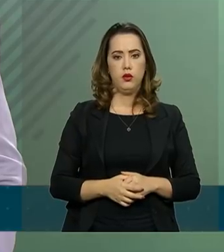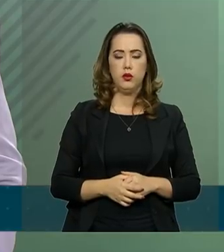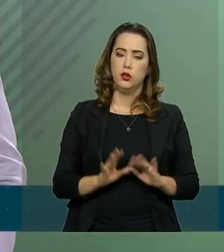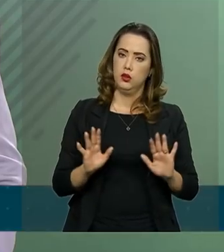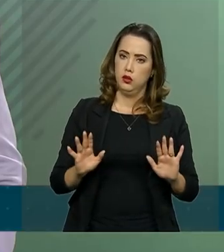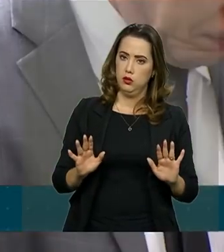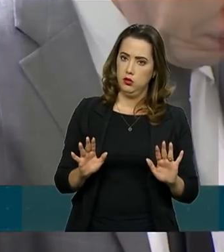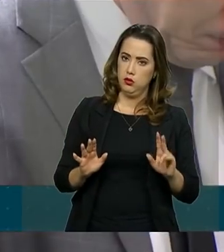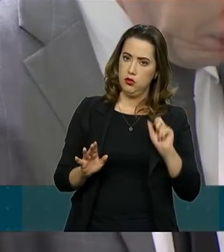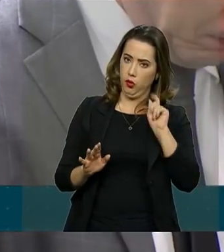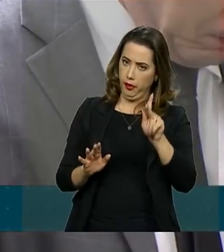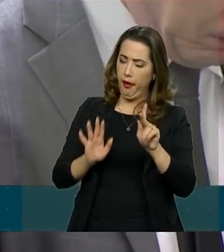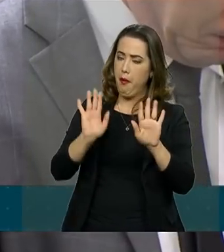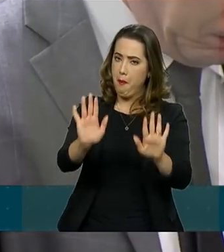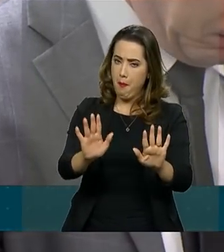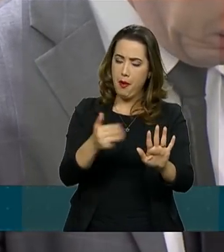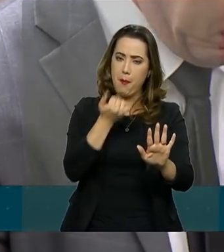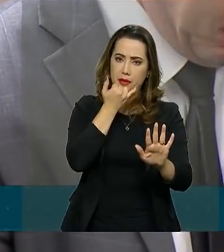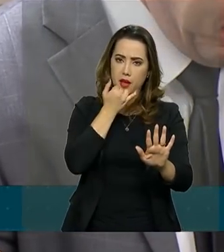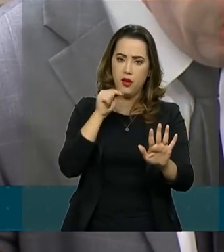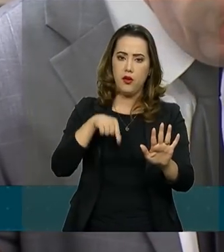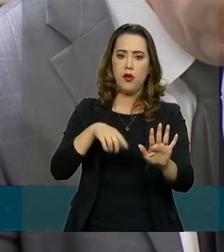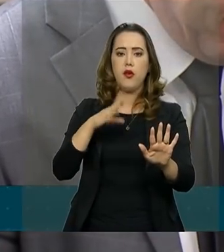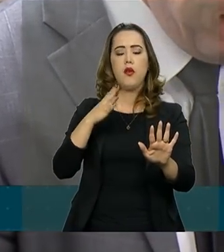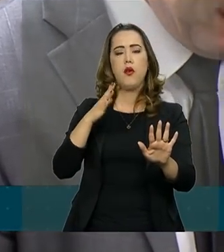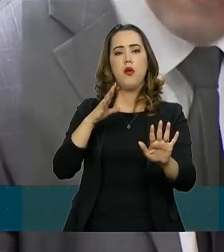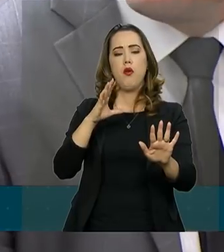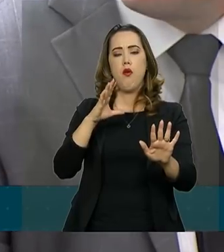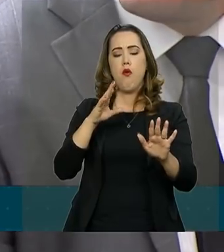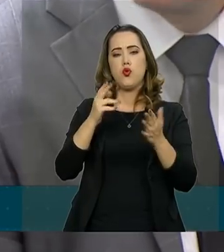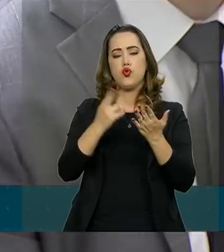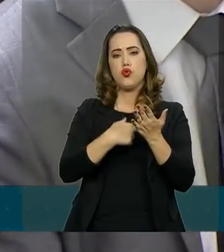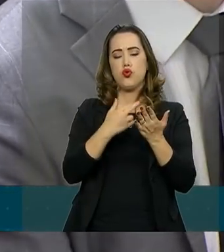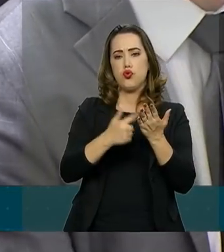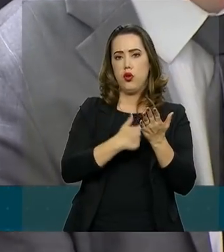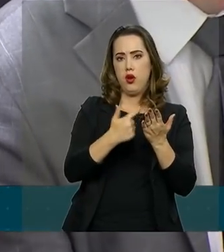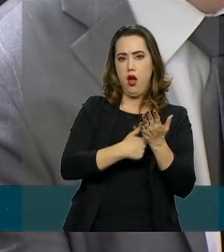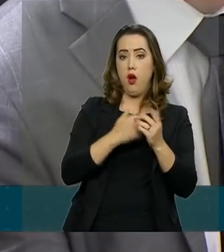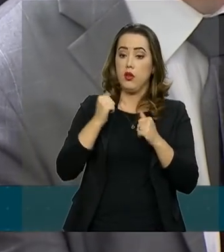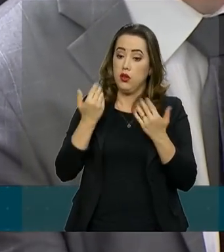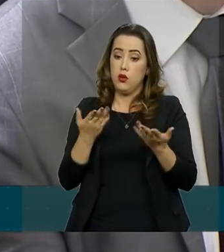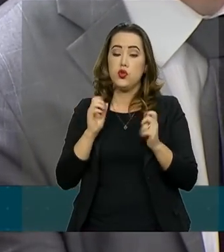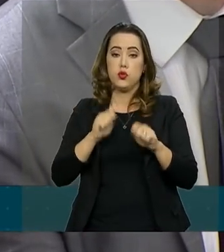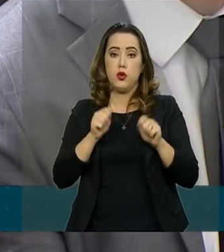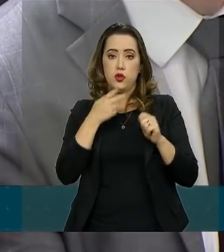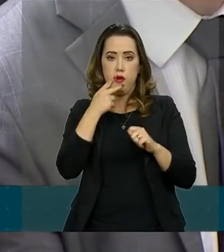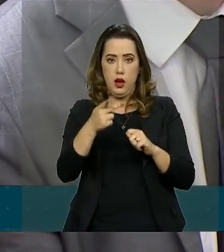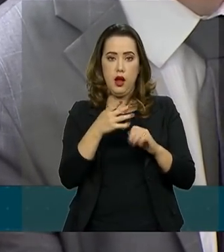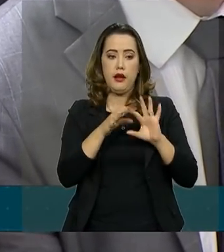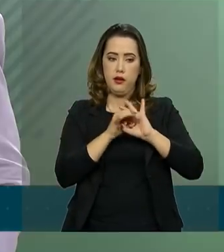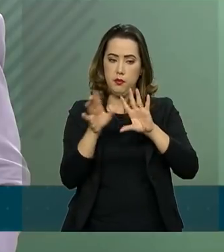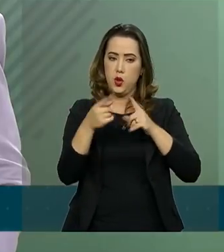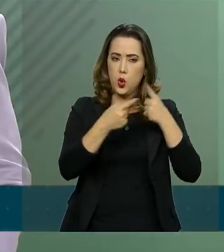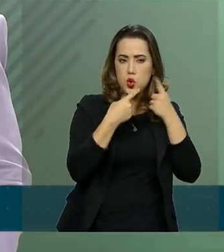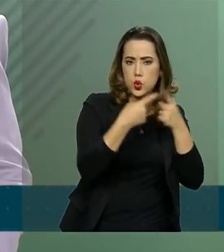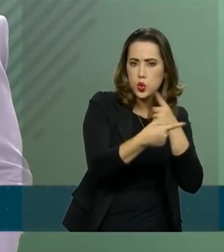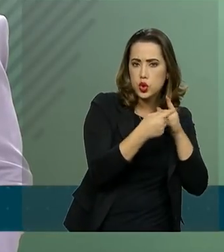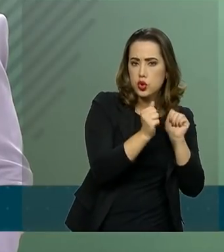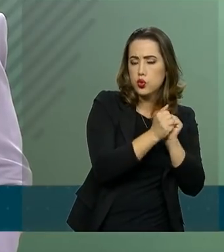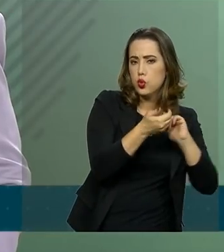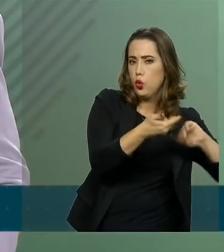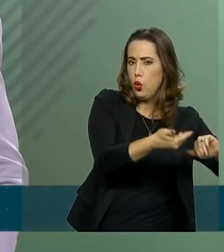Então, mas a gente pode dizer, desculpa, calar hoje do valor econômico, a gente pode dizer que ele autorizou, então, as negociações, pelo menos? O ministro Onyx